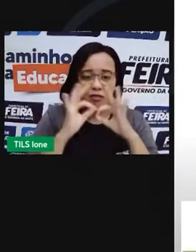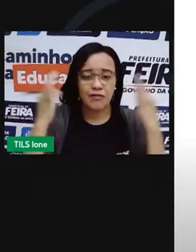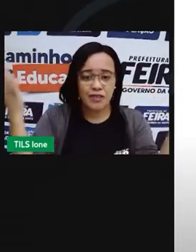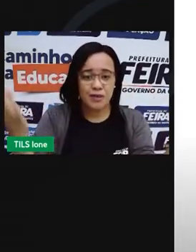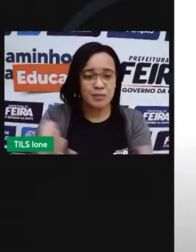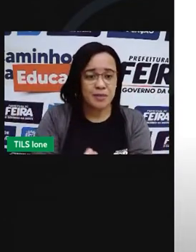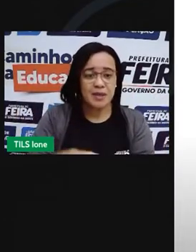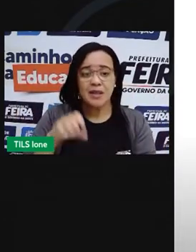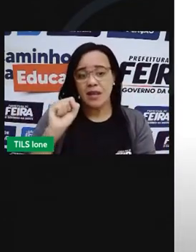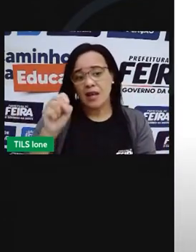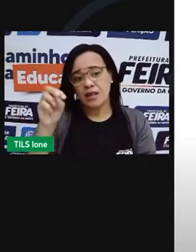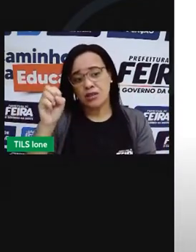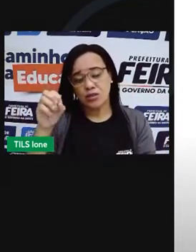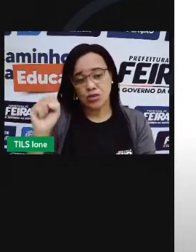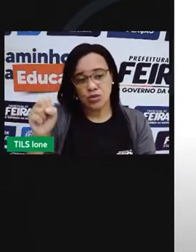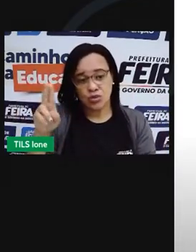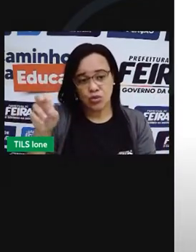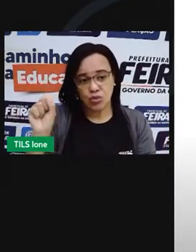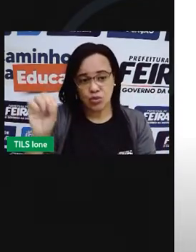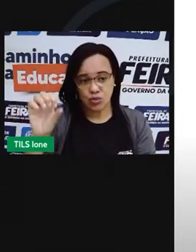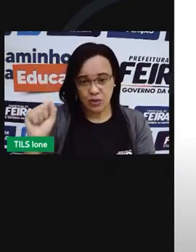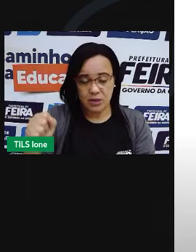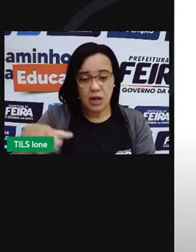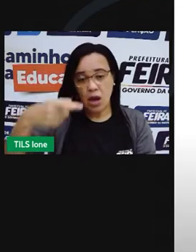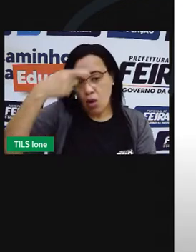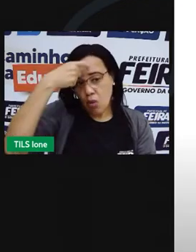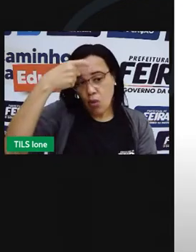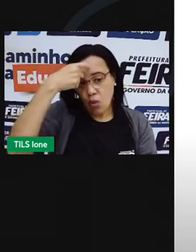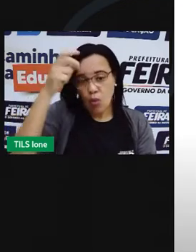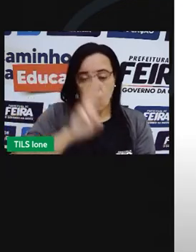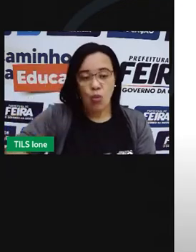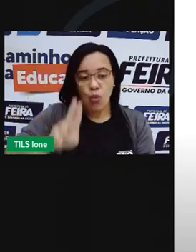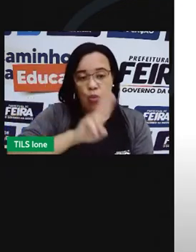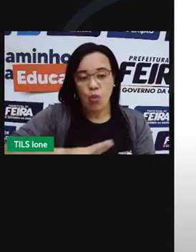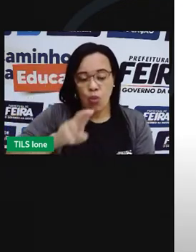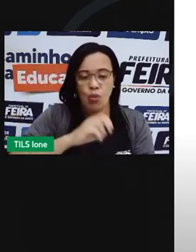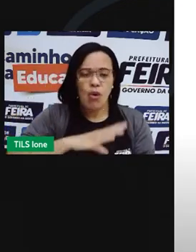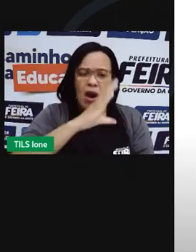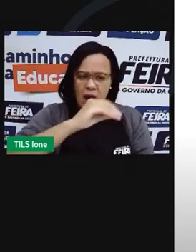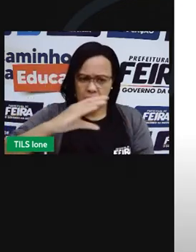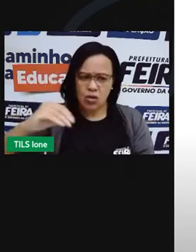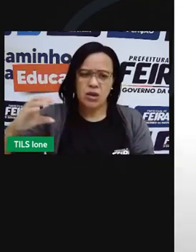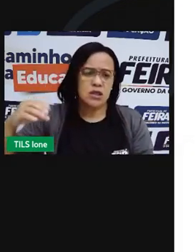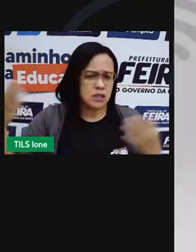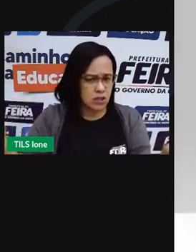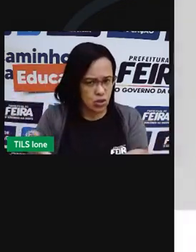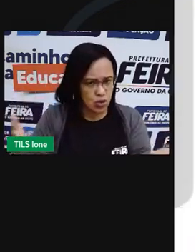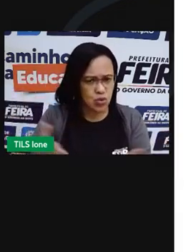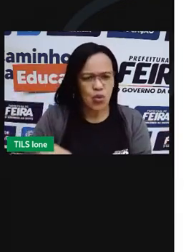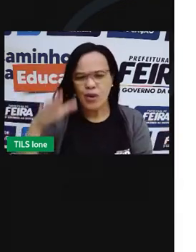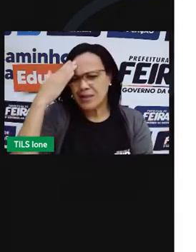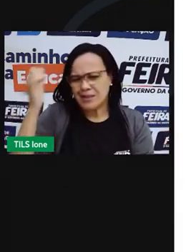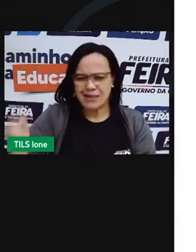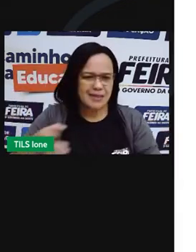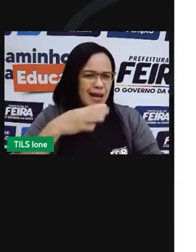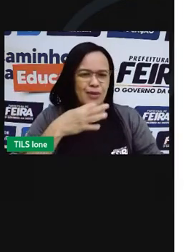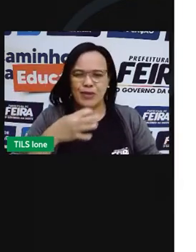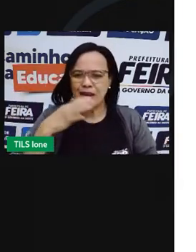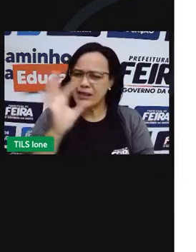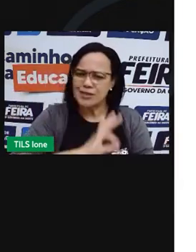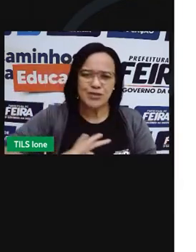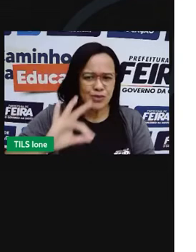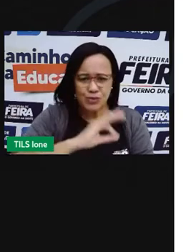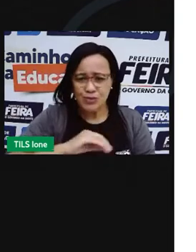Consciente. Você sabe como são os adolescentes de hoje em dia. Estão sempre por dentro de tudo. Com o Bruno, não é diferente.